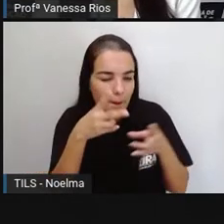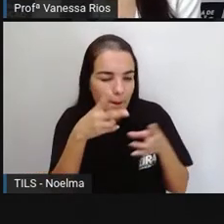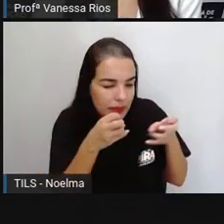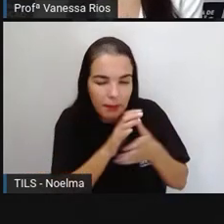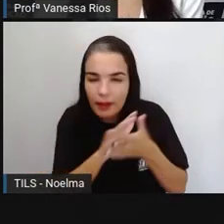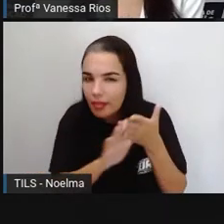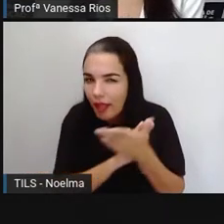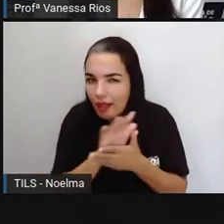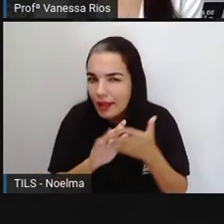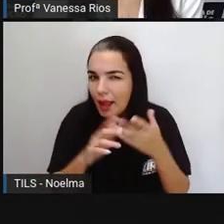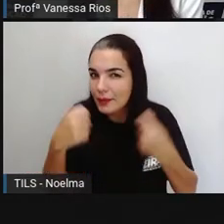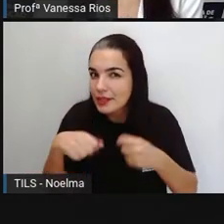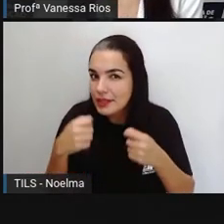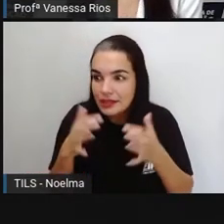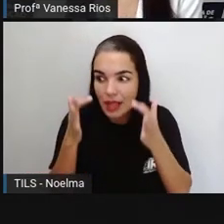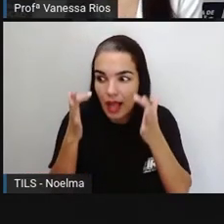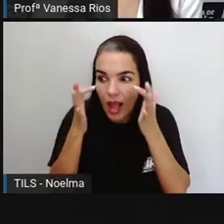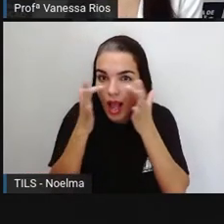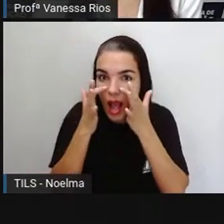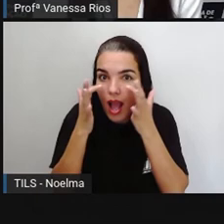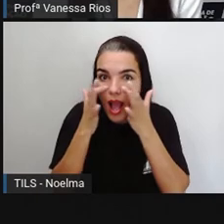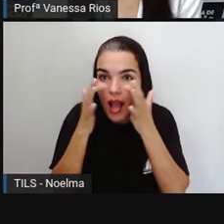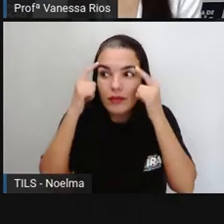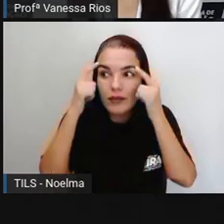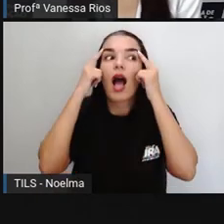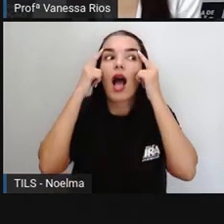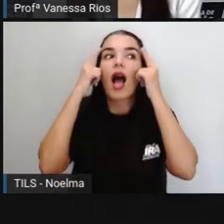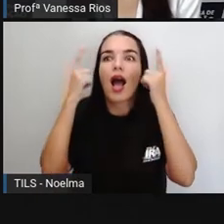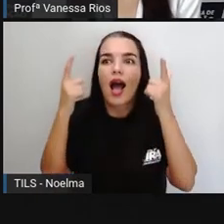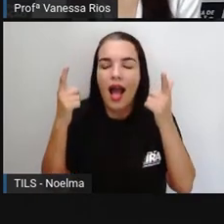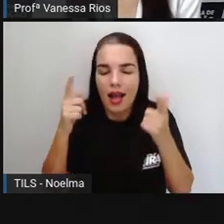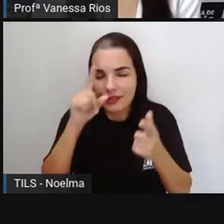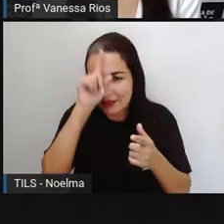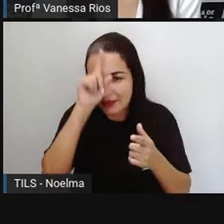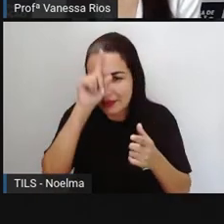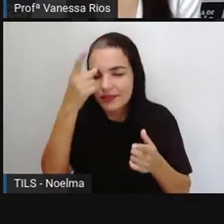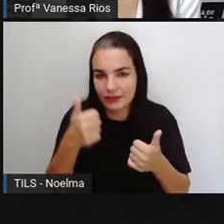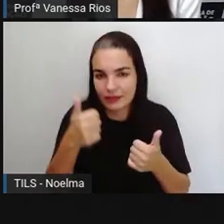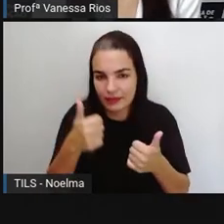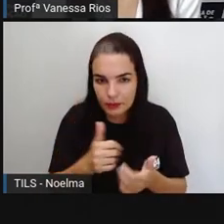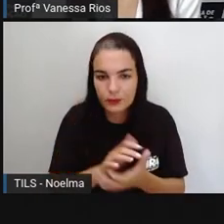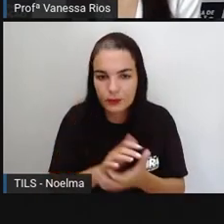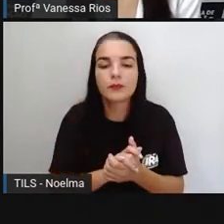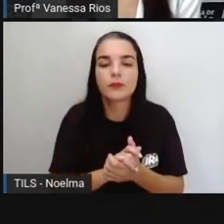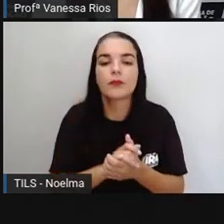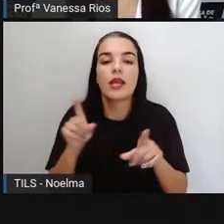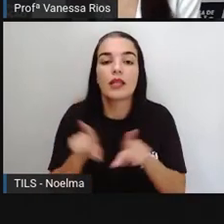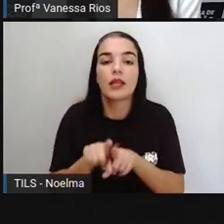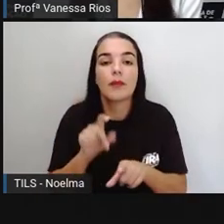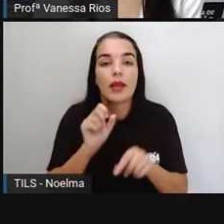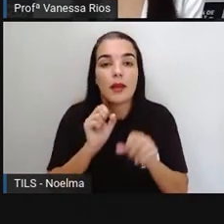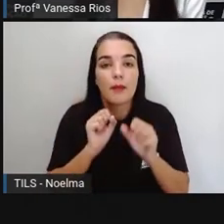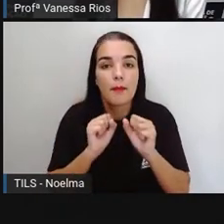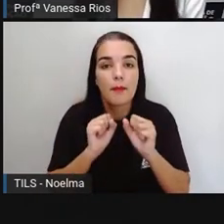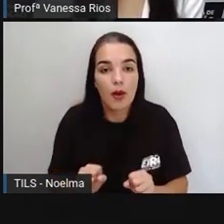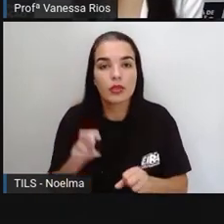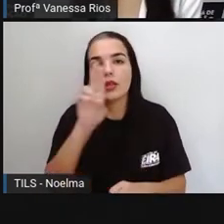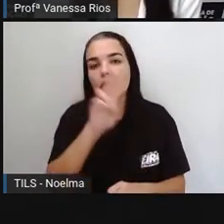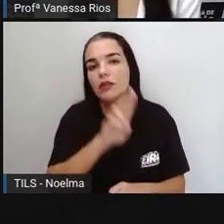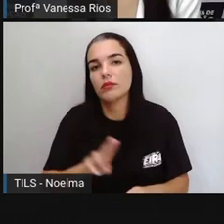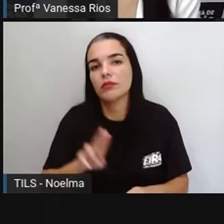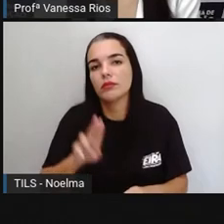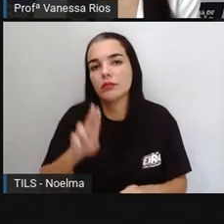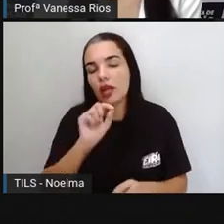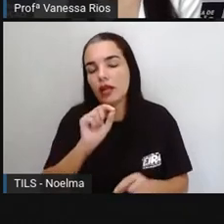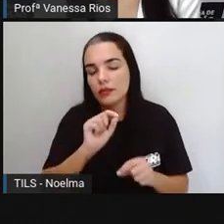parar e ele precisa ser adivinhado onde o anel está. Lembrando aí que essa brincadeira, ela existe aí há muitos anos